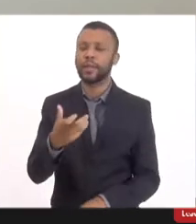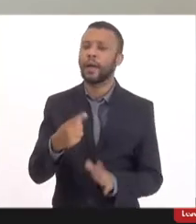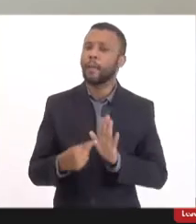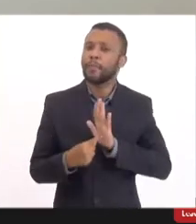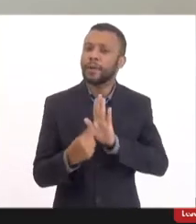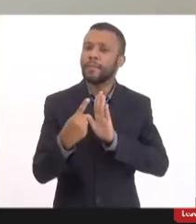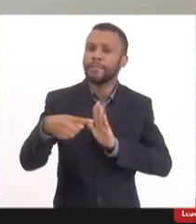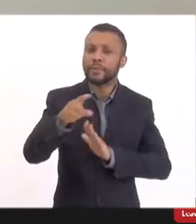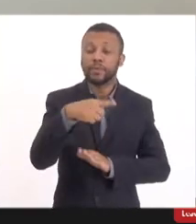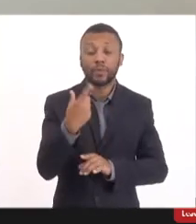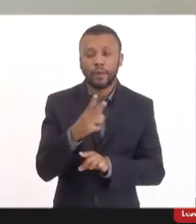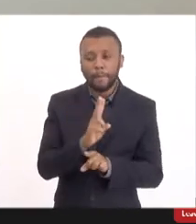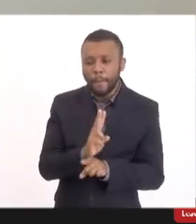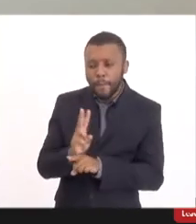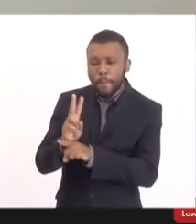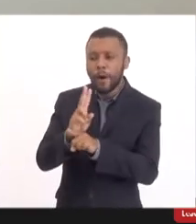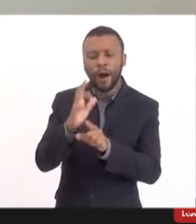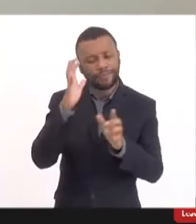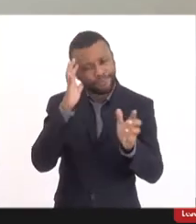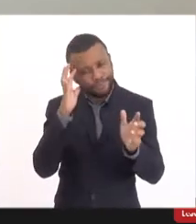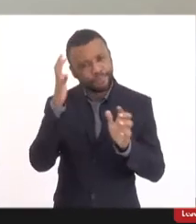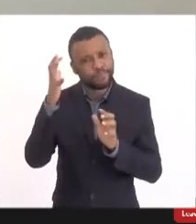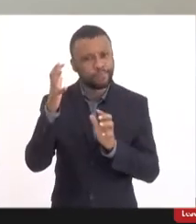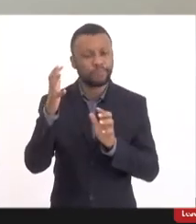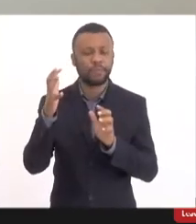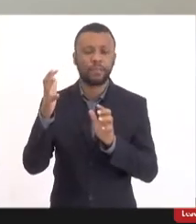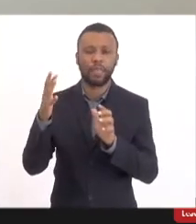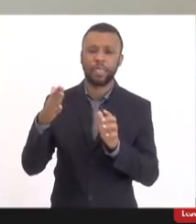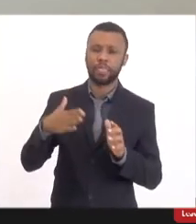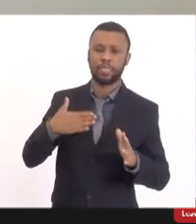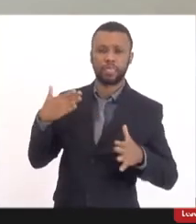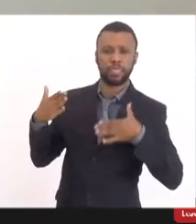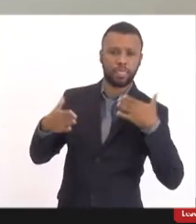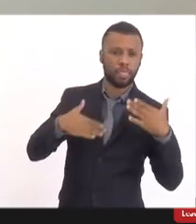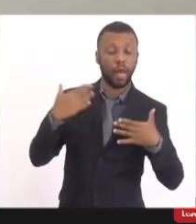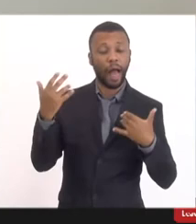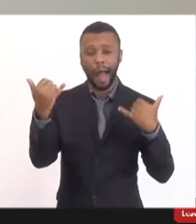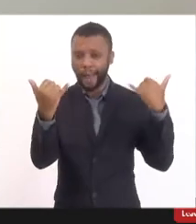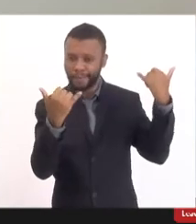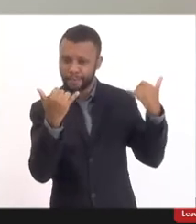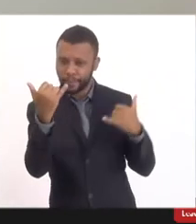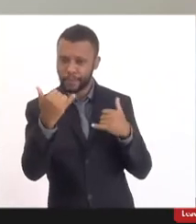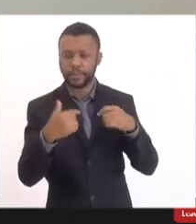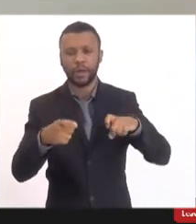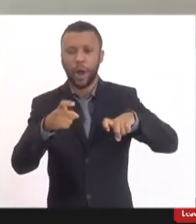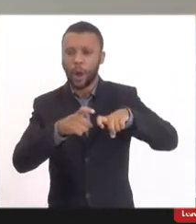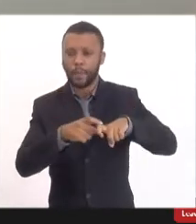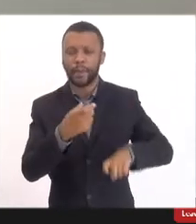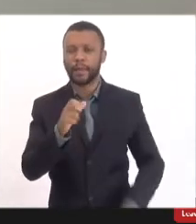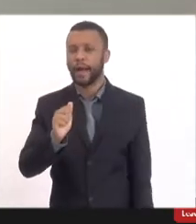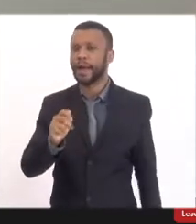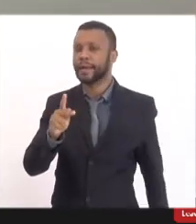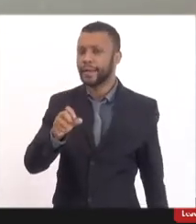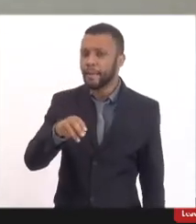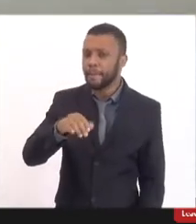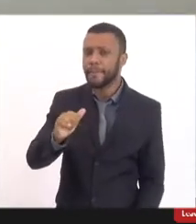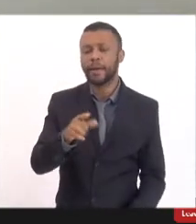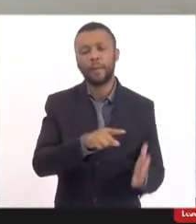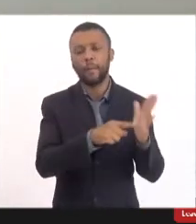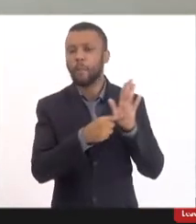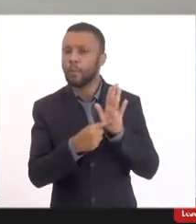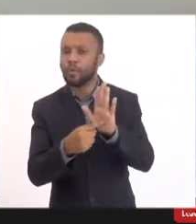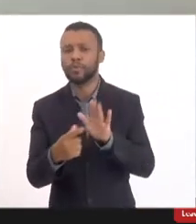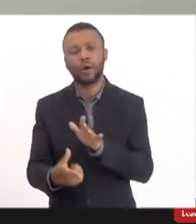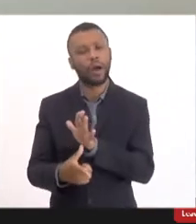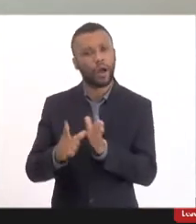monitorado os eventos adversos, aproveitando aí também a informação da doutora que me trouxe, e desses eventos adversos